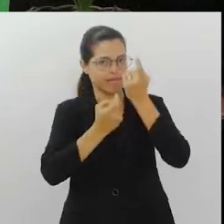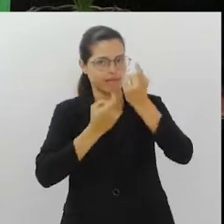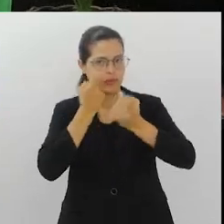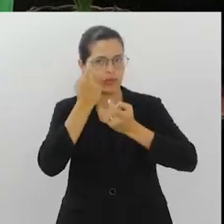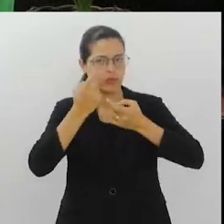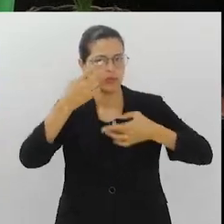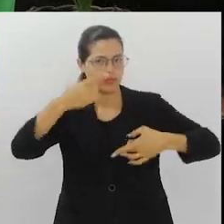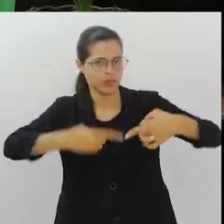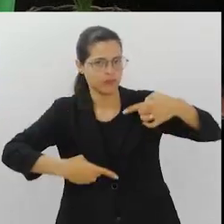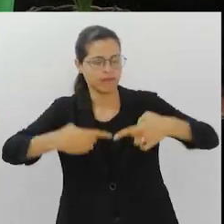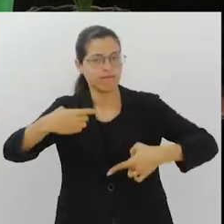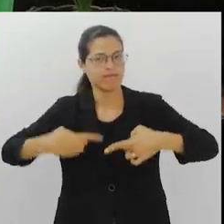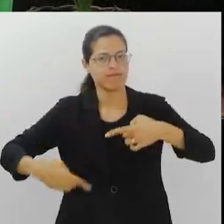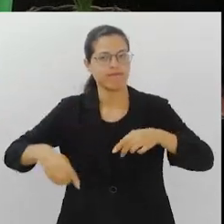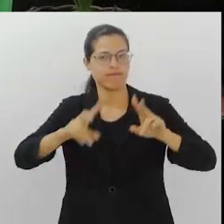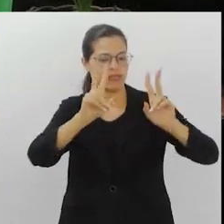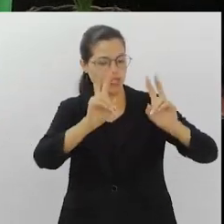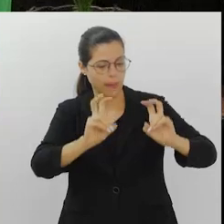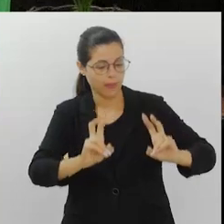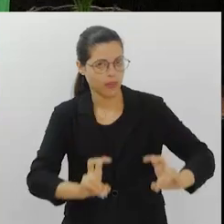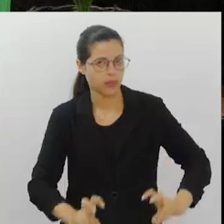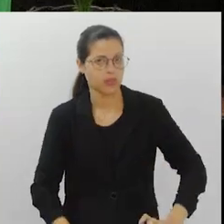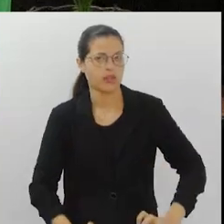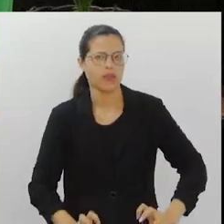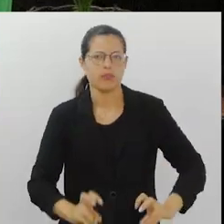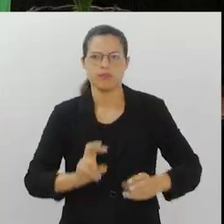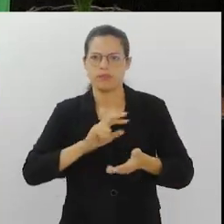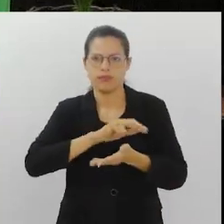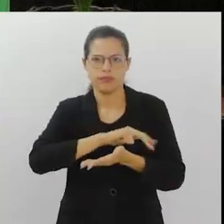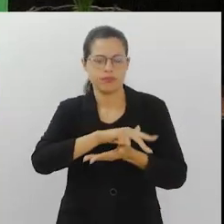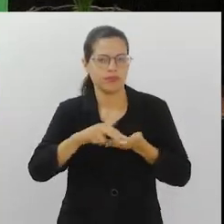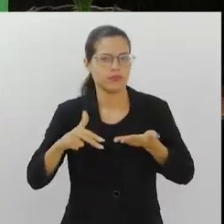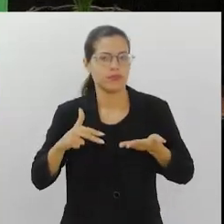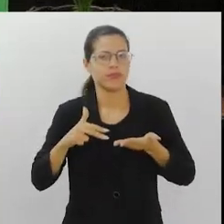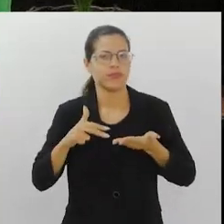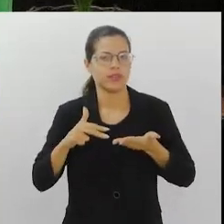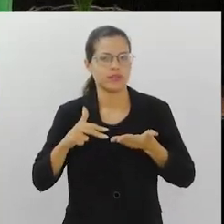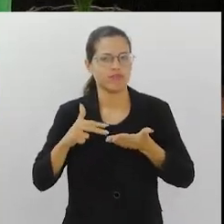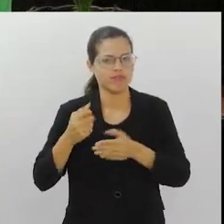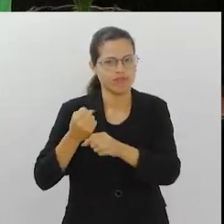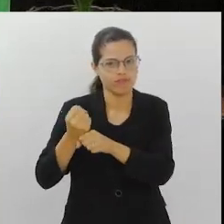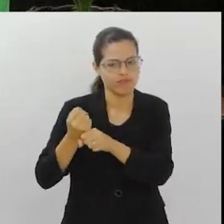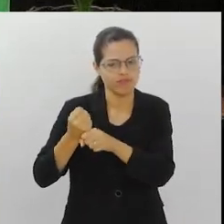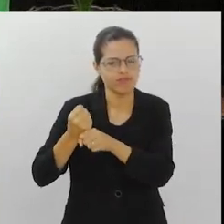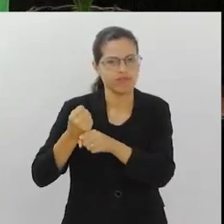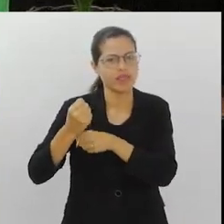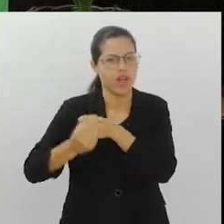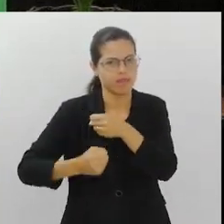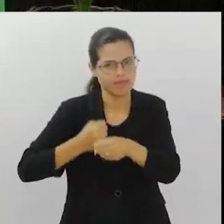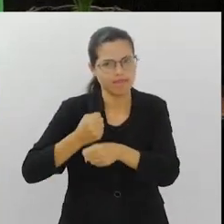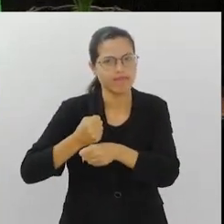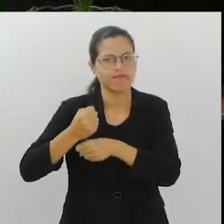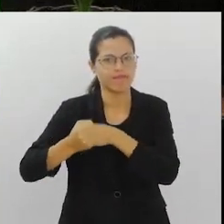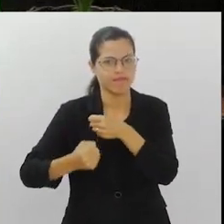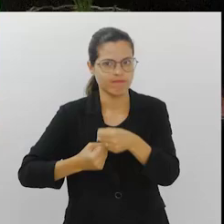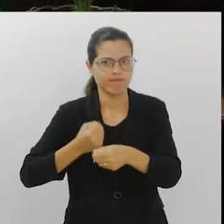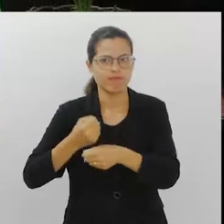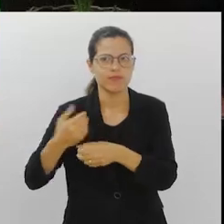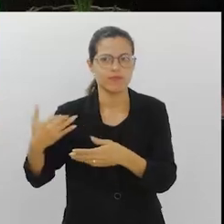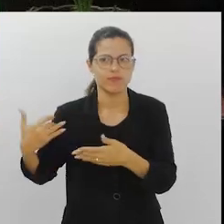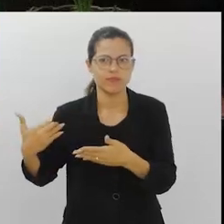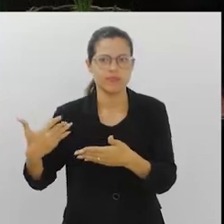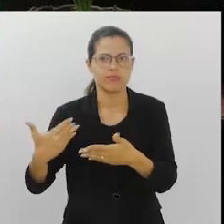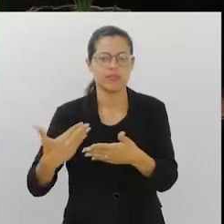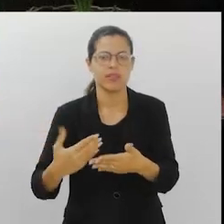essa preocupação em debater tantos temas diversos ao longo dos anos aqui, dos últimos anos